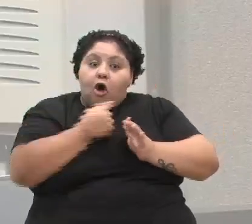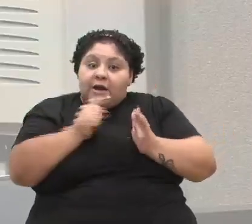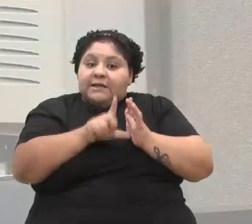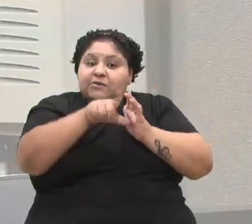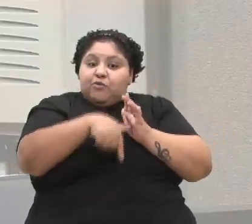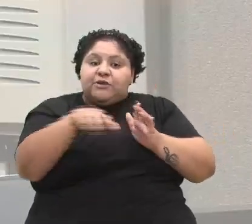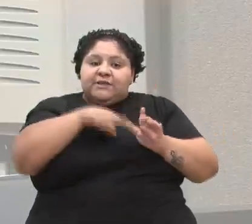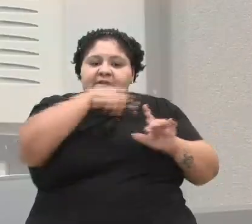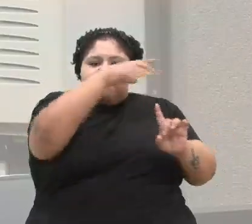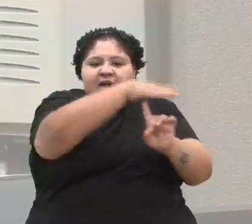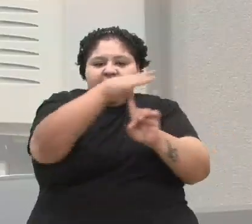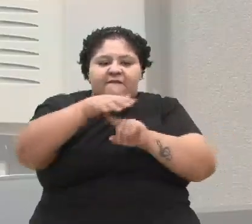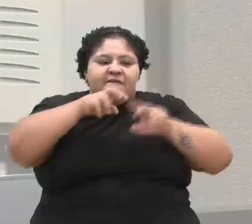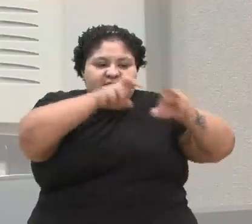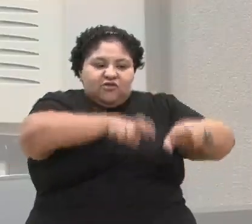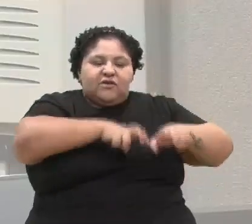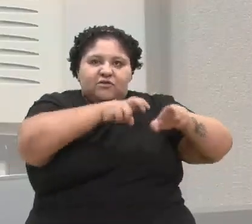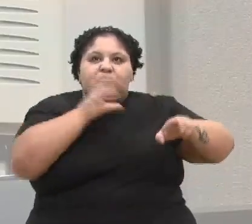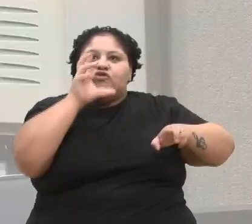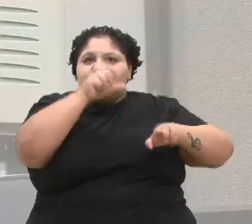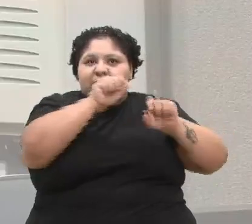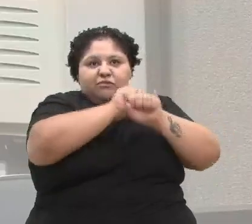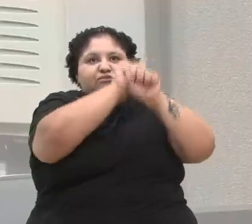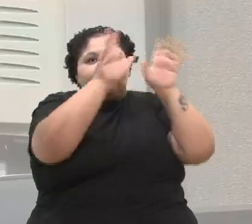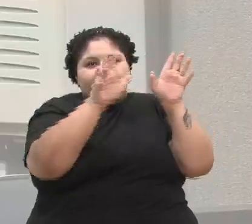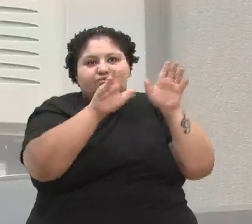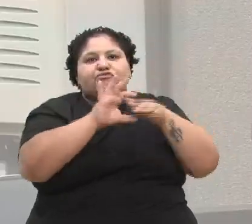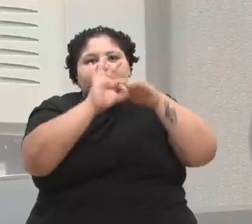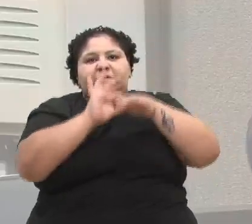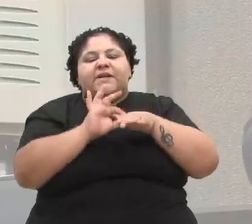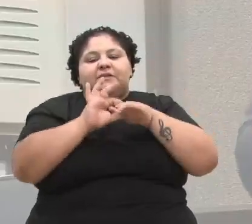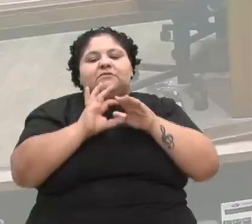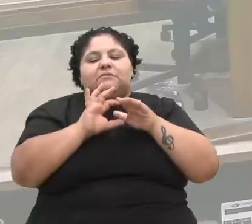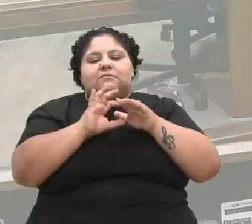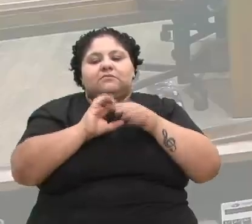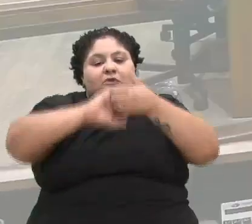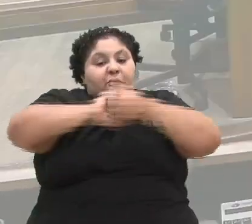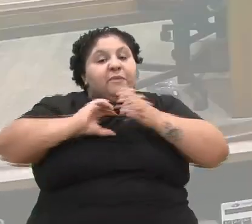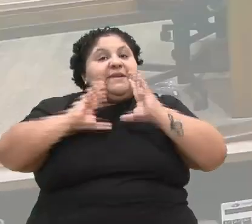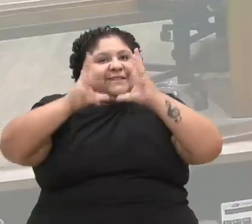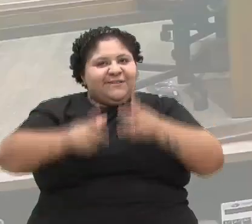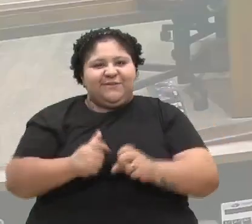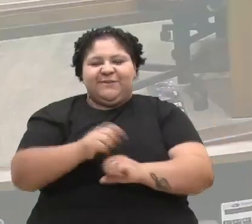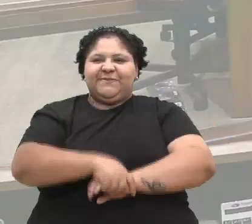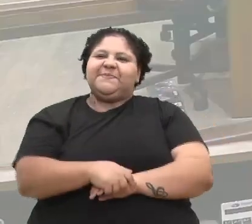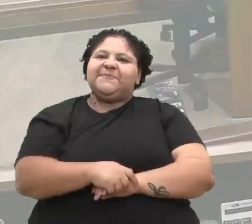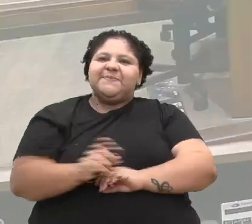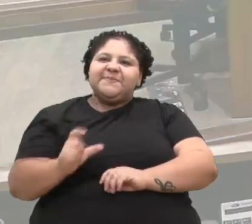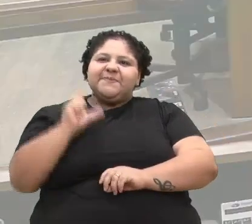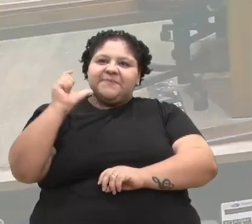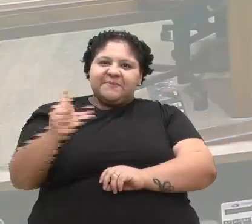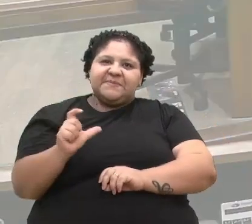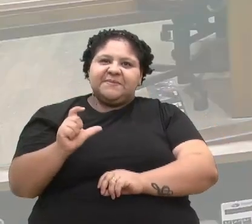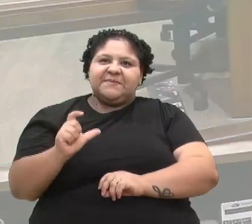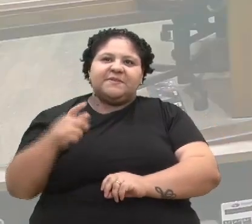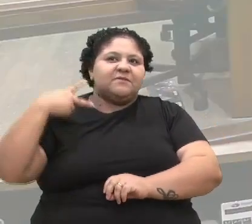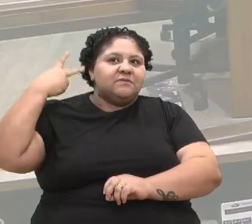mesmo local no sábado pela manhã. Então, cumprimentos a todos. Obrigado, presidente. Obrigada. Com a palavra, vereador Filsa.